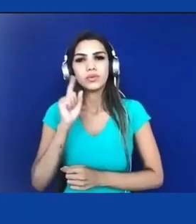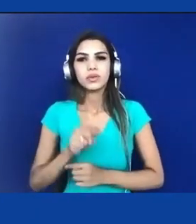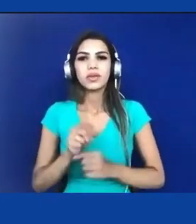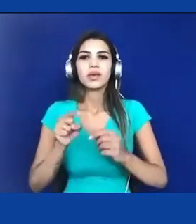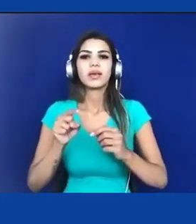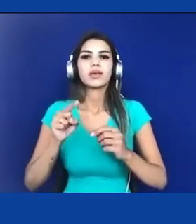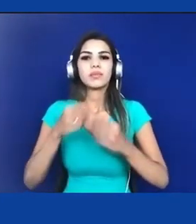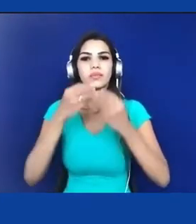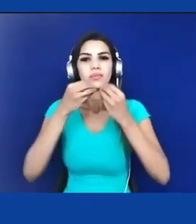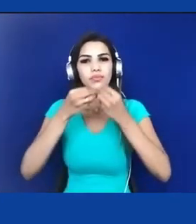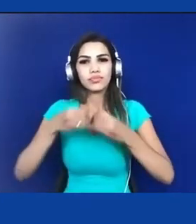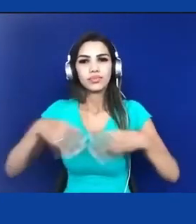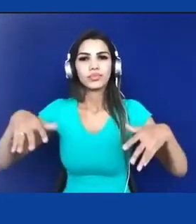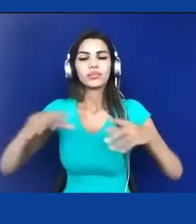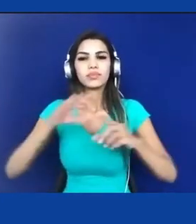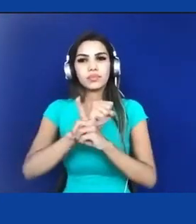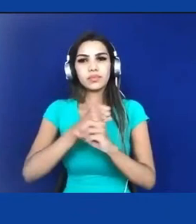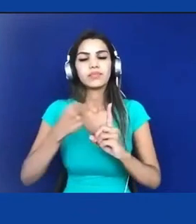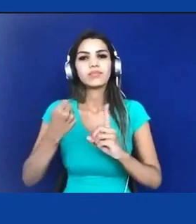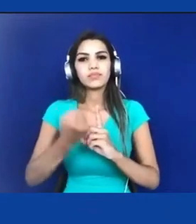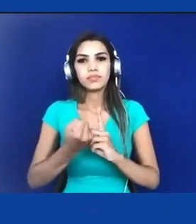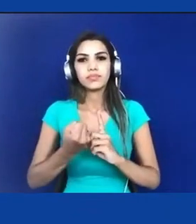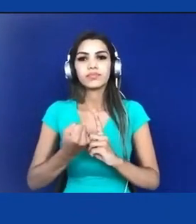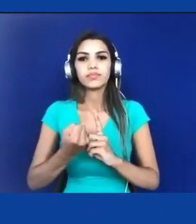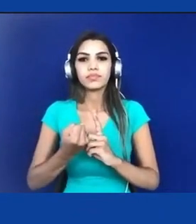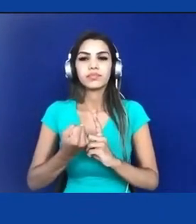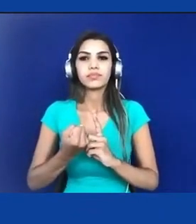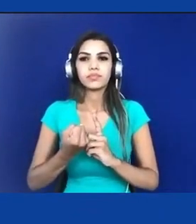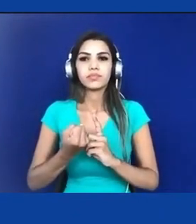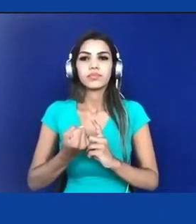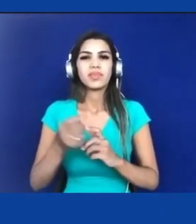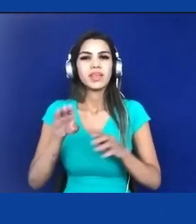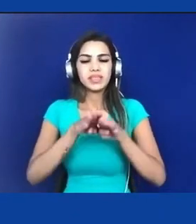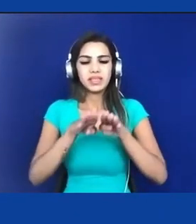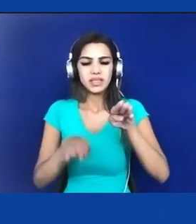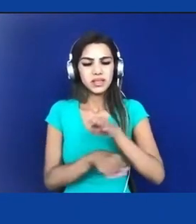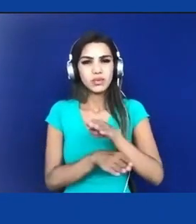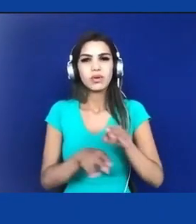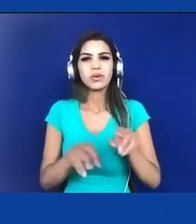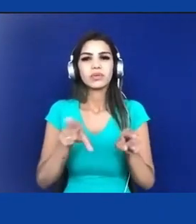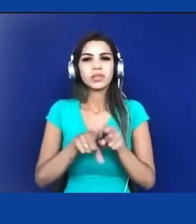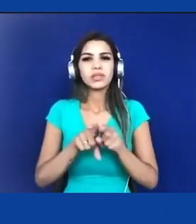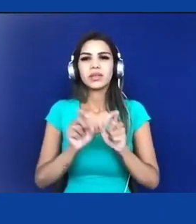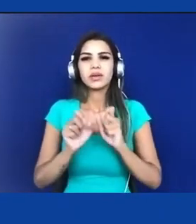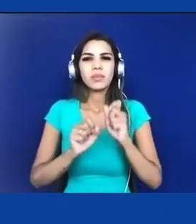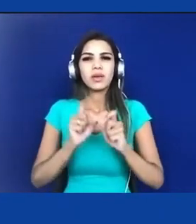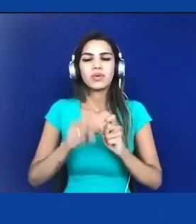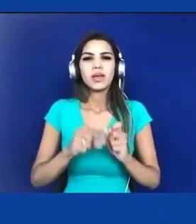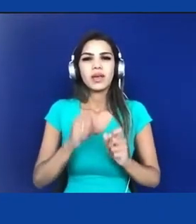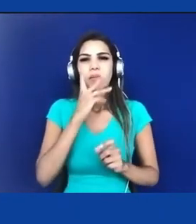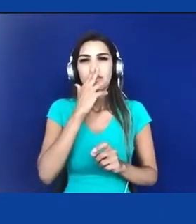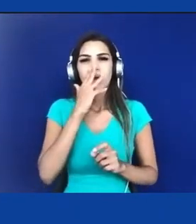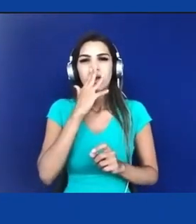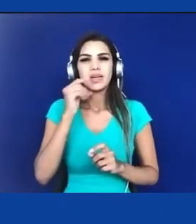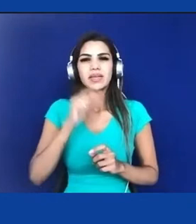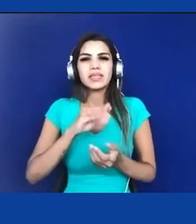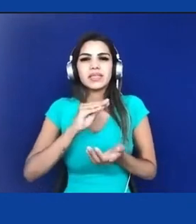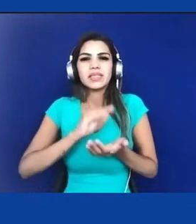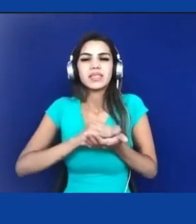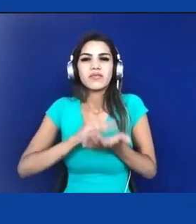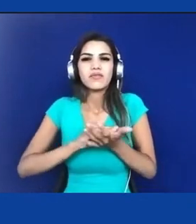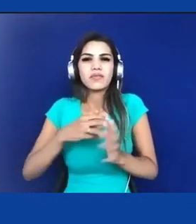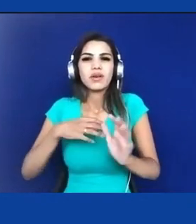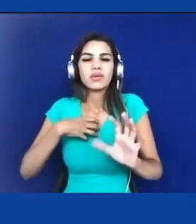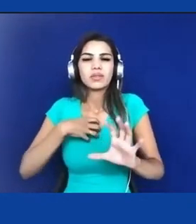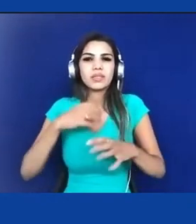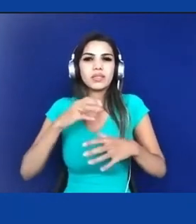sociais têm colaborado fortemente com a parcialidade da democracia no Brasil, sendo delineada o